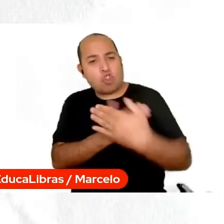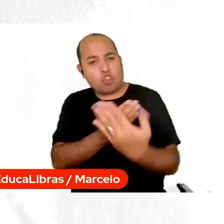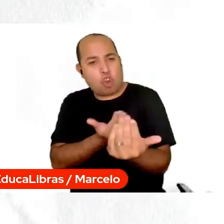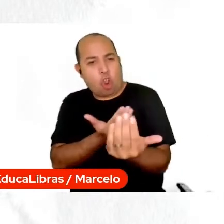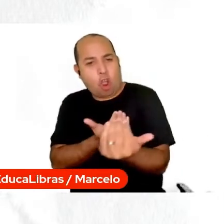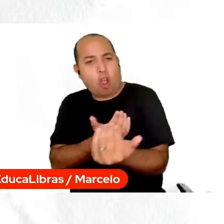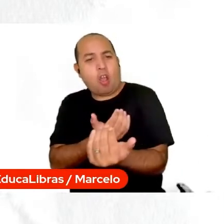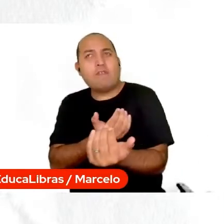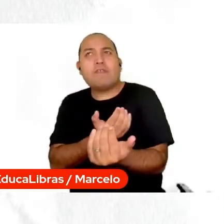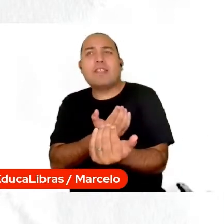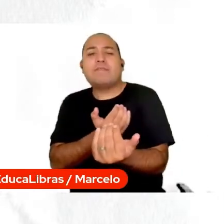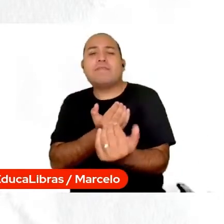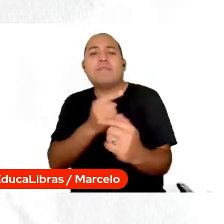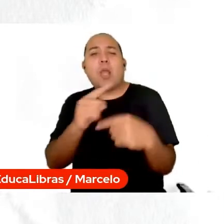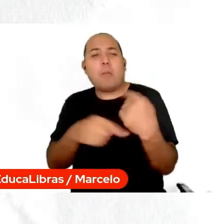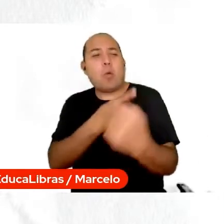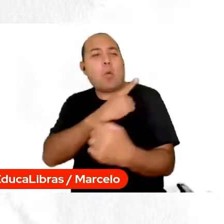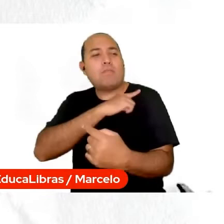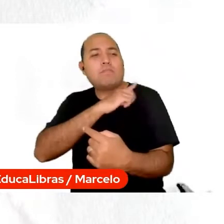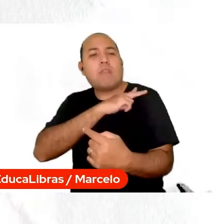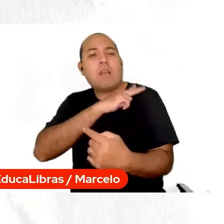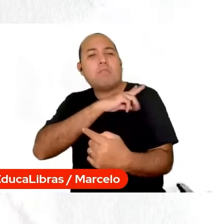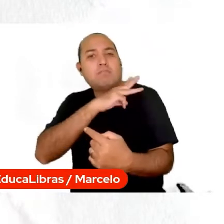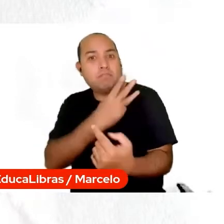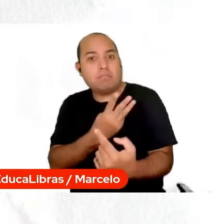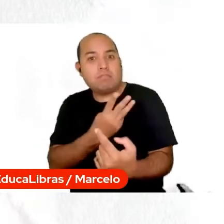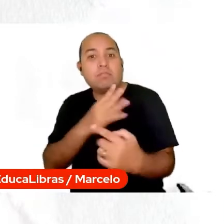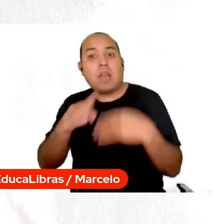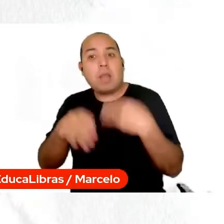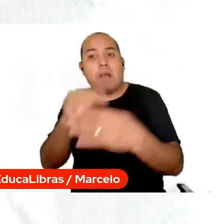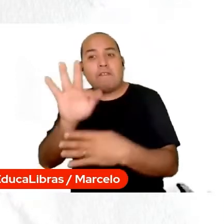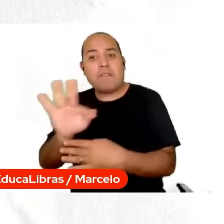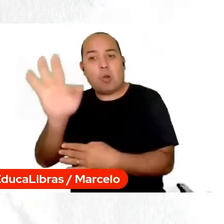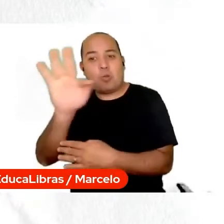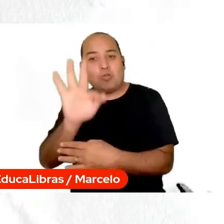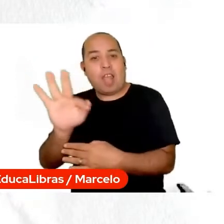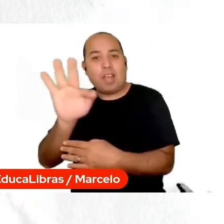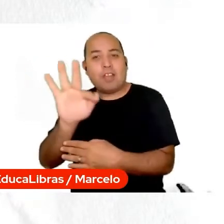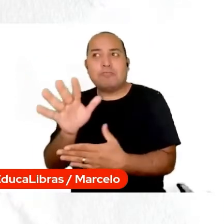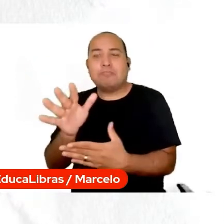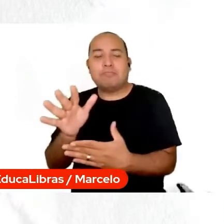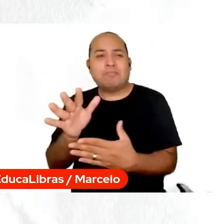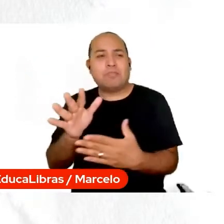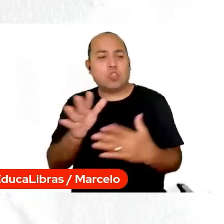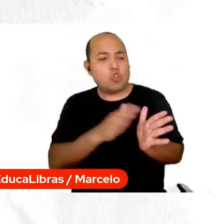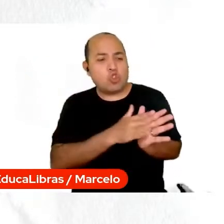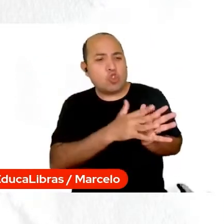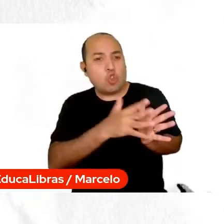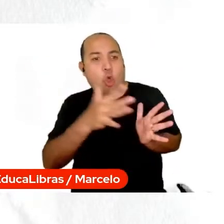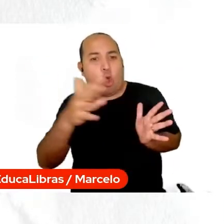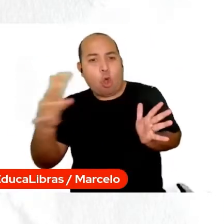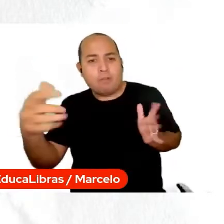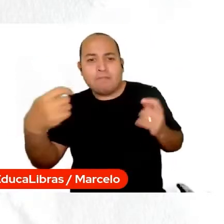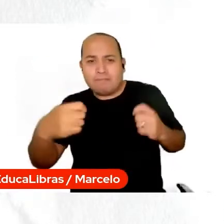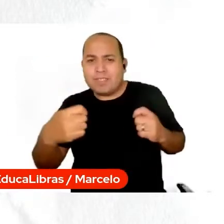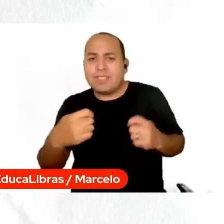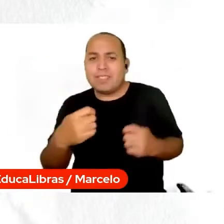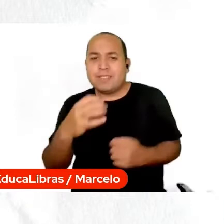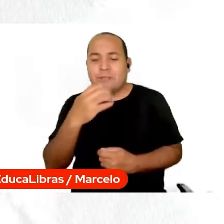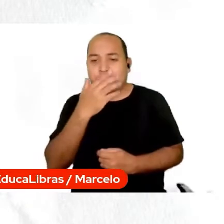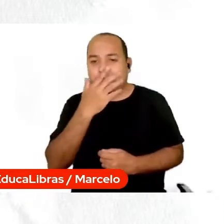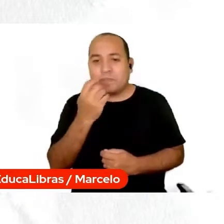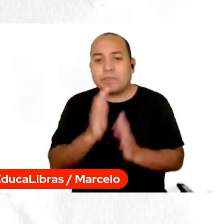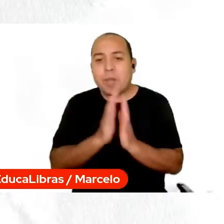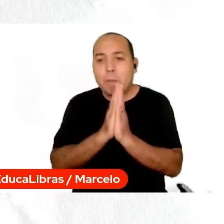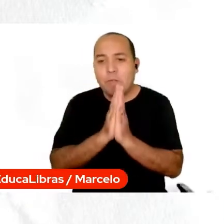2, depois o ensino médio, e depois também no ensino superior. Então, eu peço para colocar, por favor, o slide para a gente